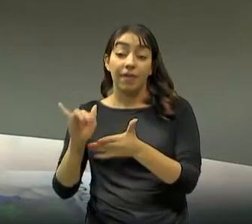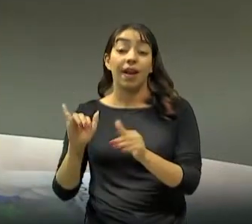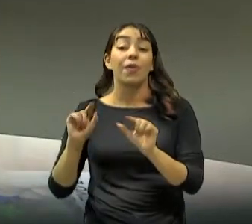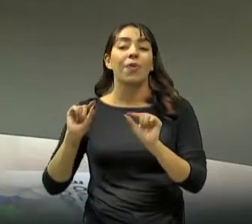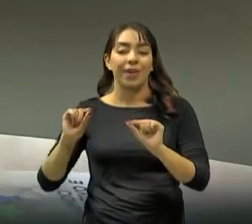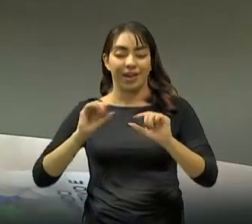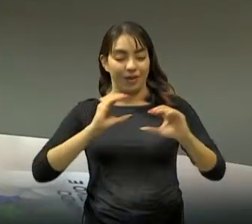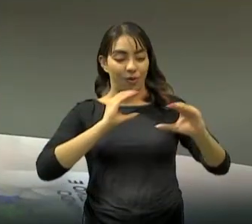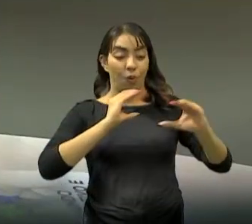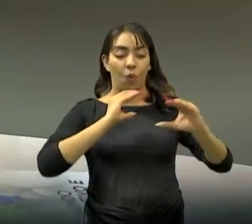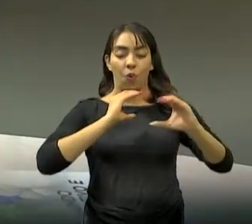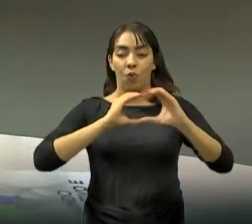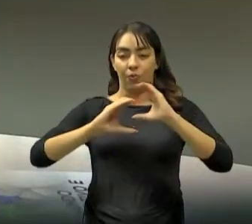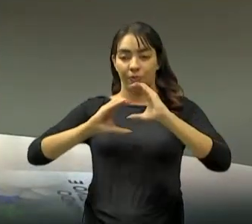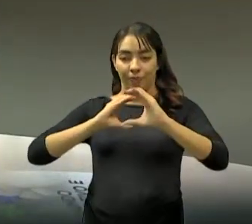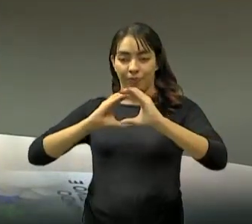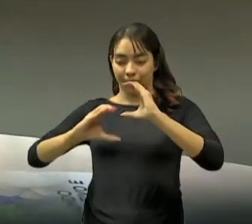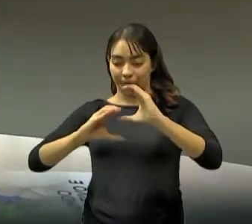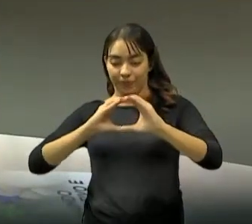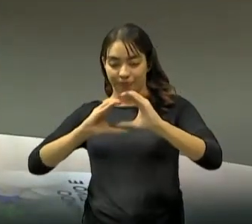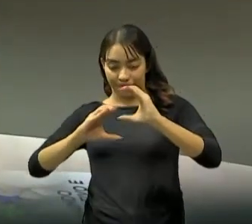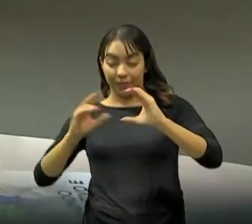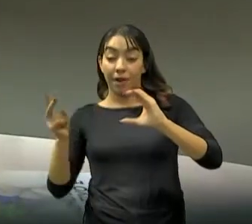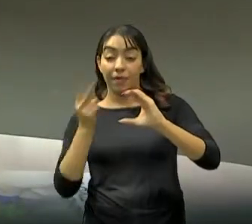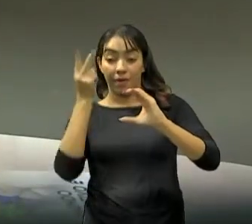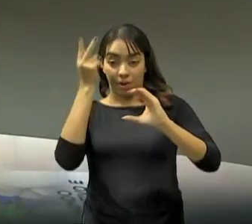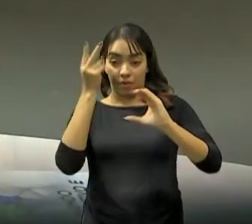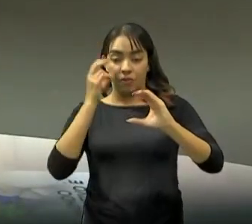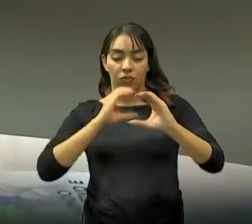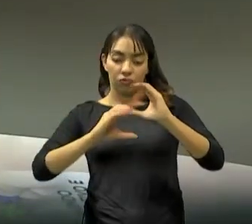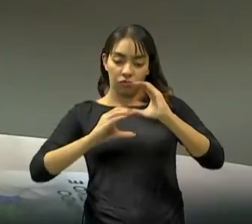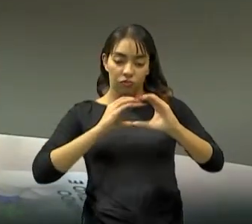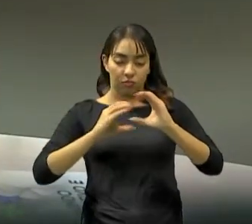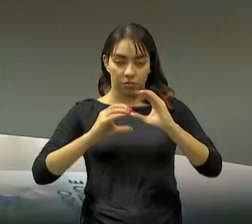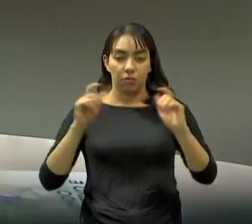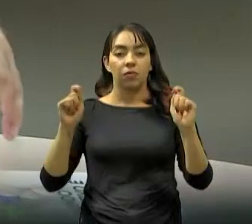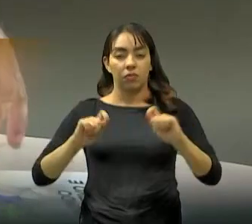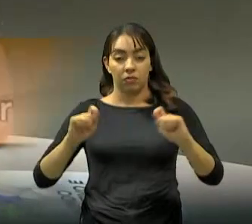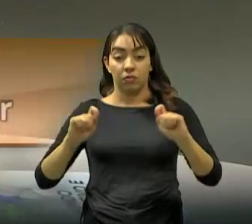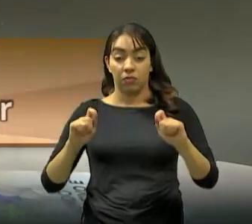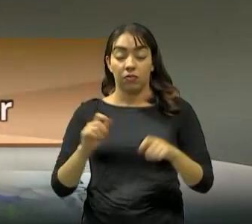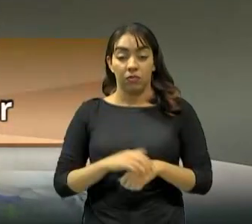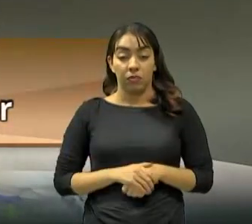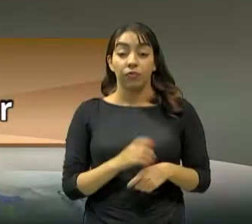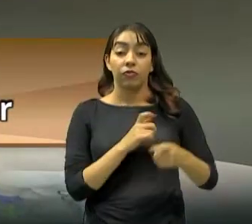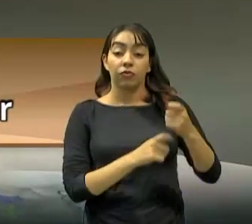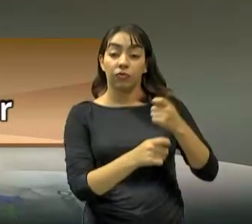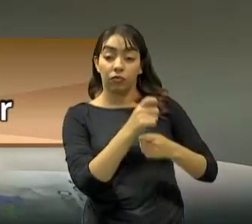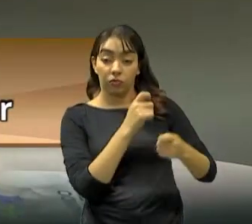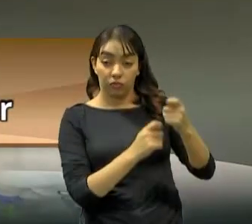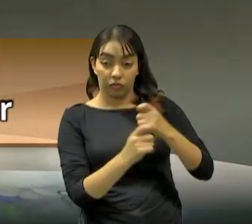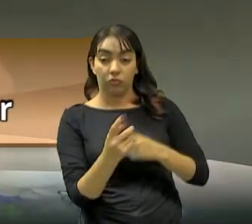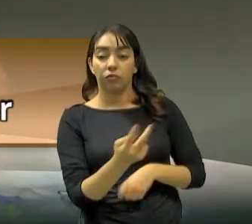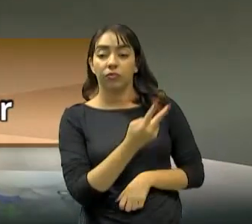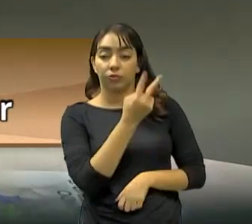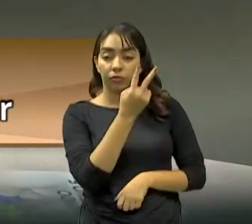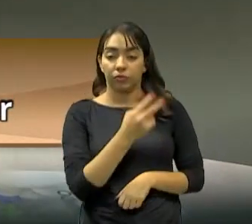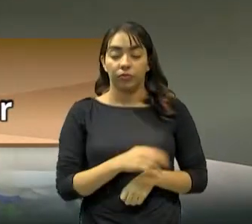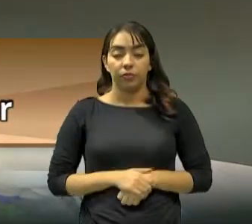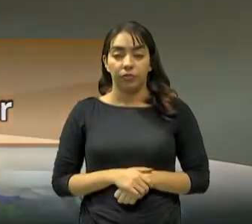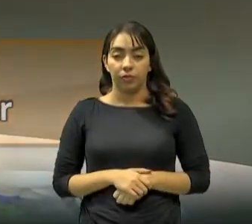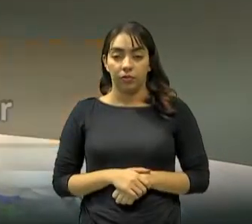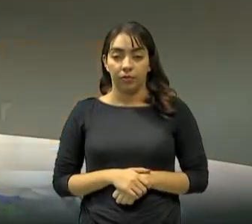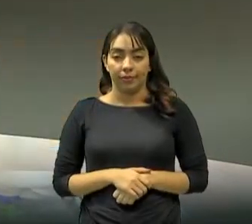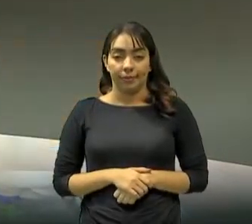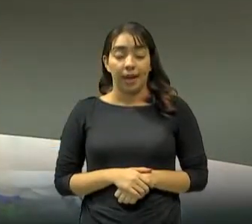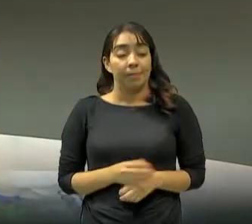comunico aquilo que agrega valor ao negócio, ao resultado, né, ou seja, para que a gente não possa também trazer temas que não